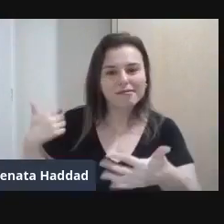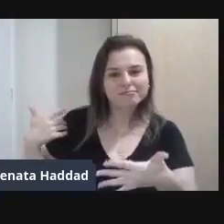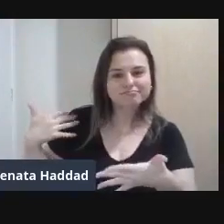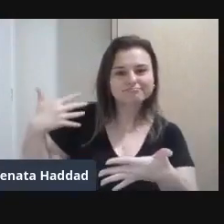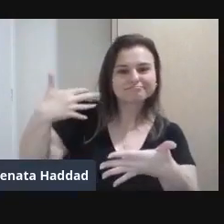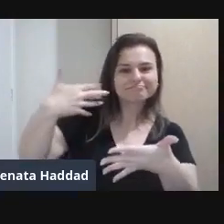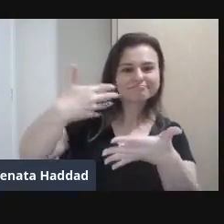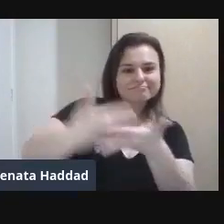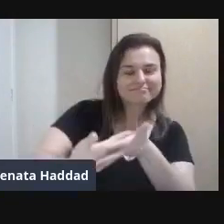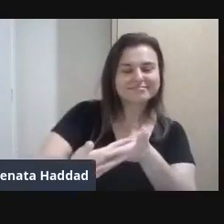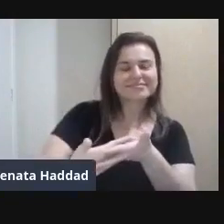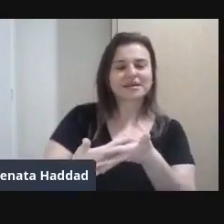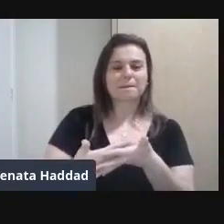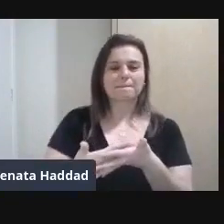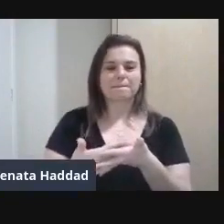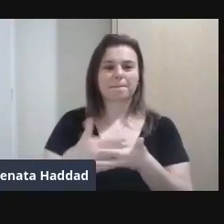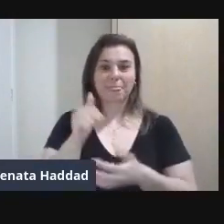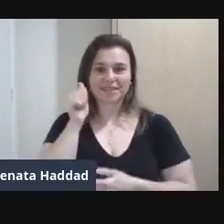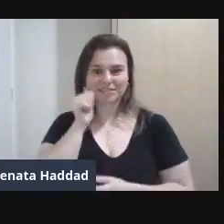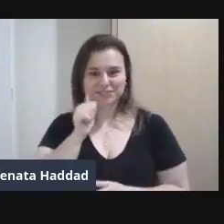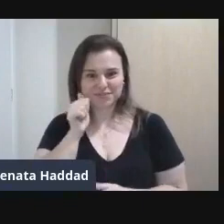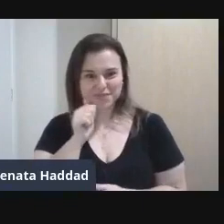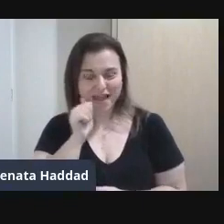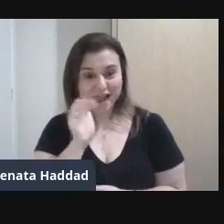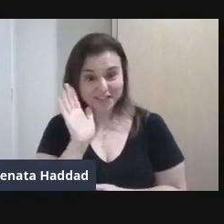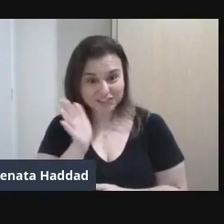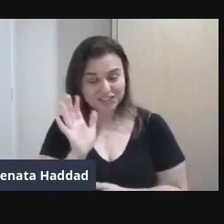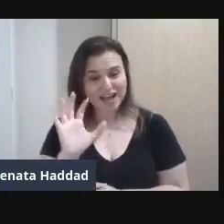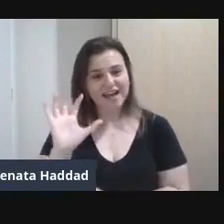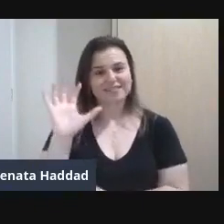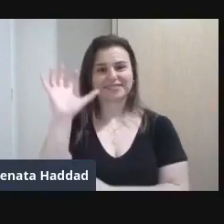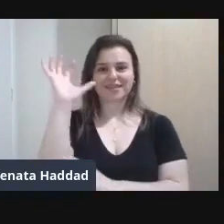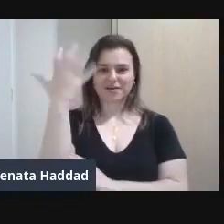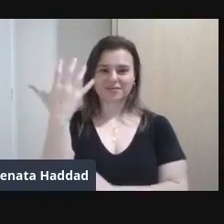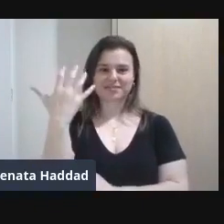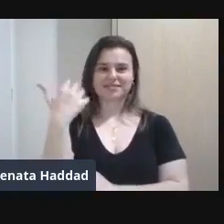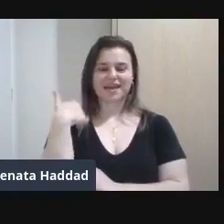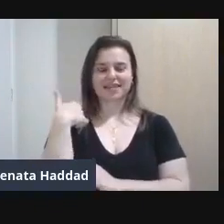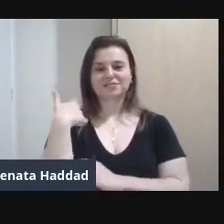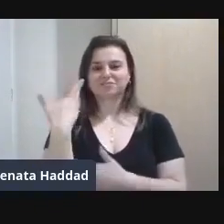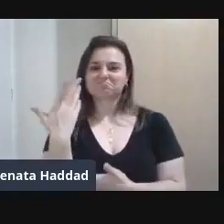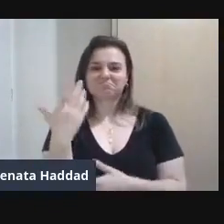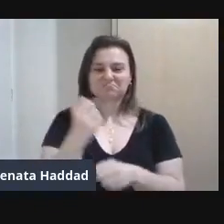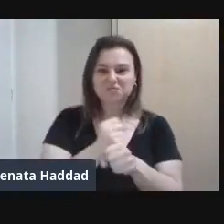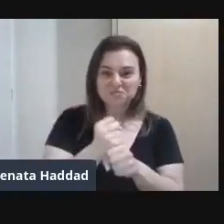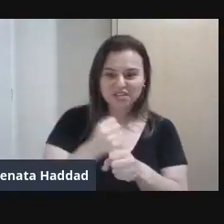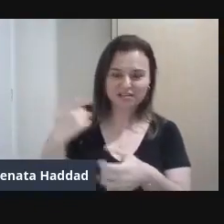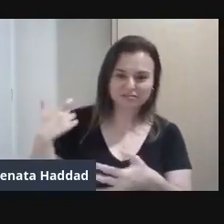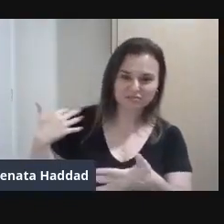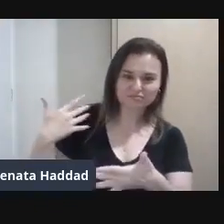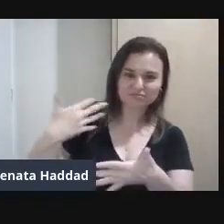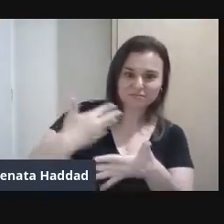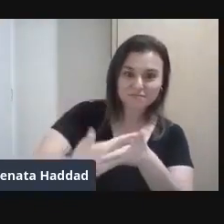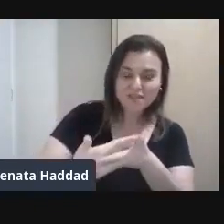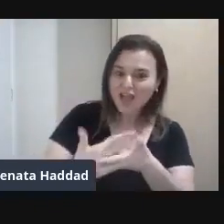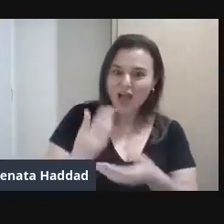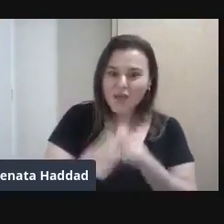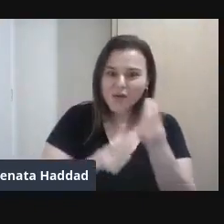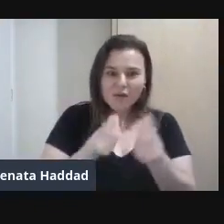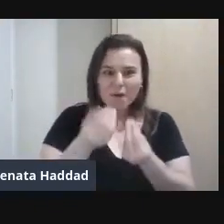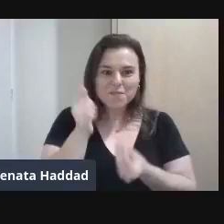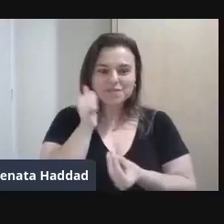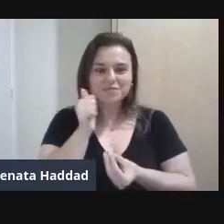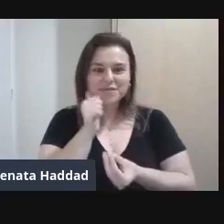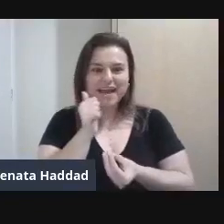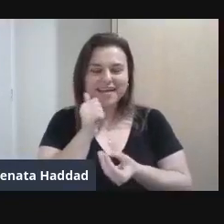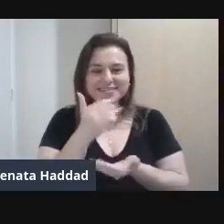Que se inicia Que vem acontecendo No decorrer desses anos todos E o quanto que a gente vai ocupando esses lugares E de que